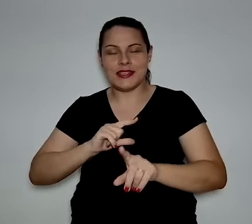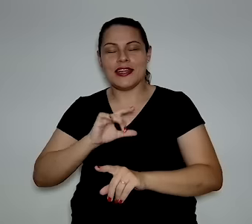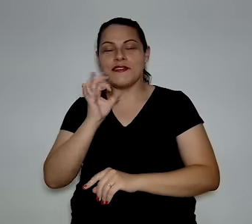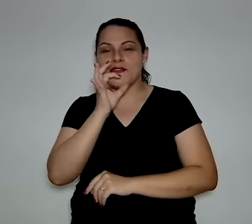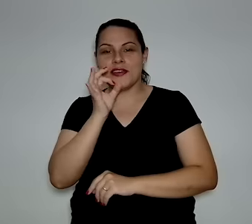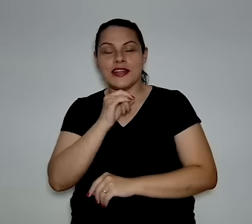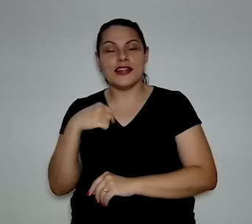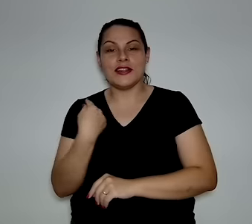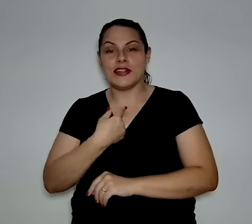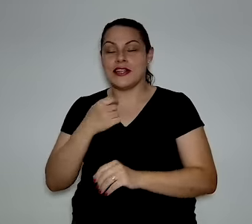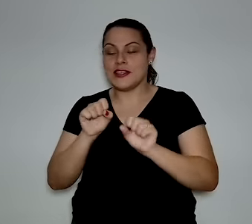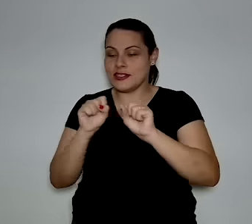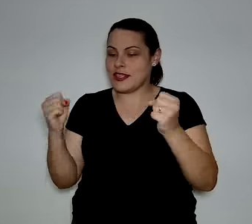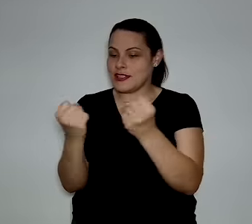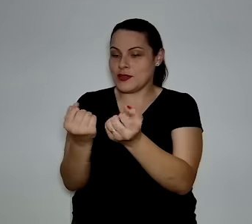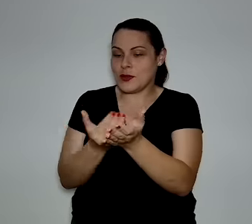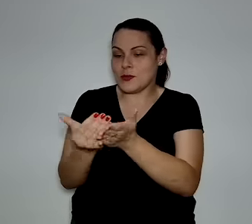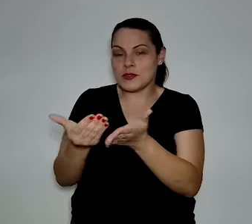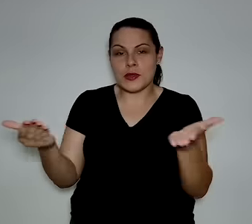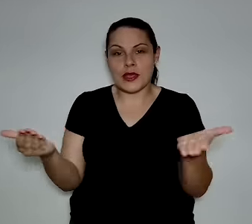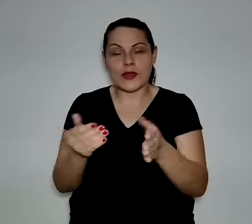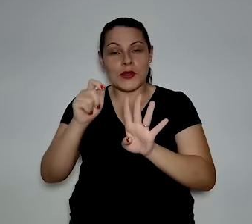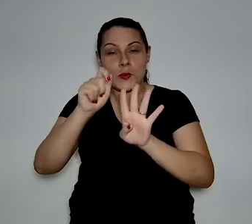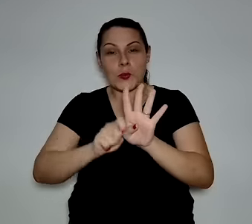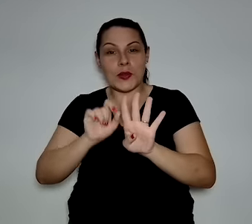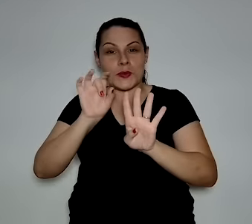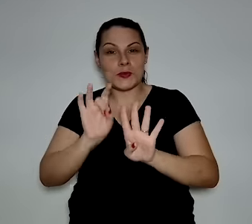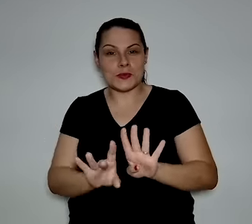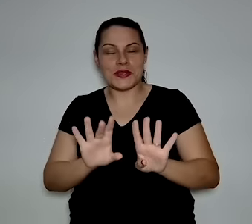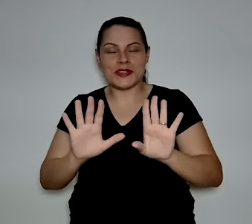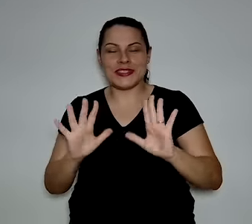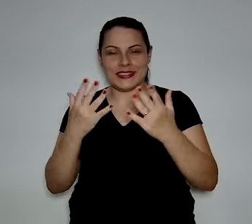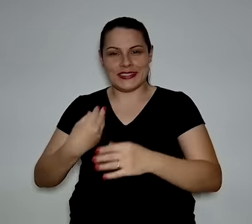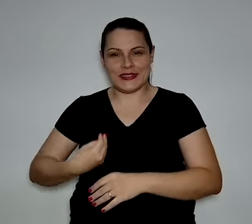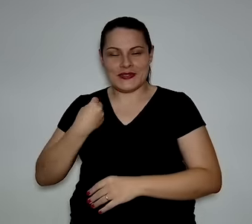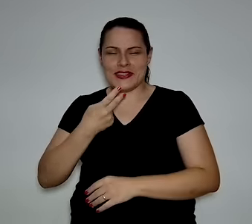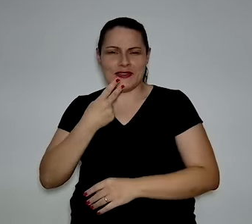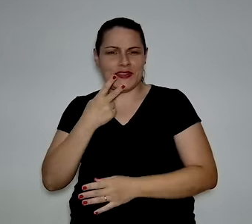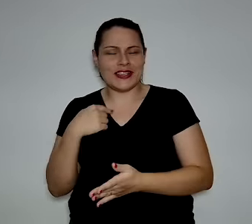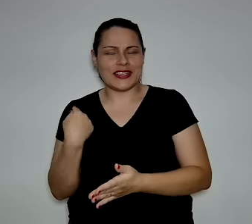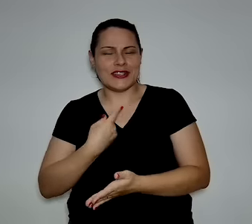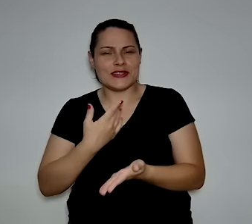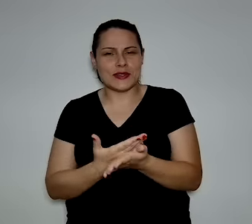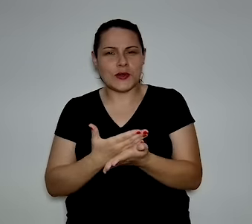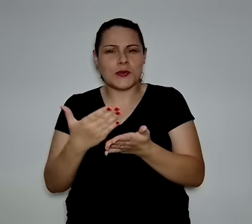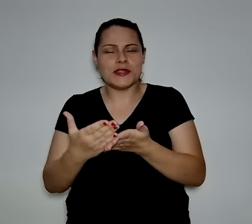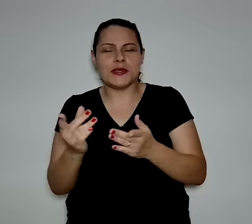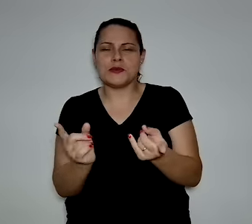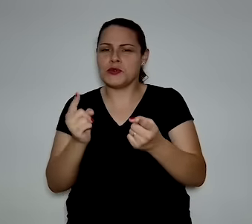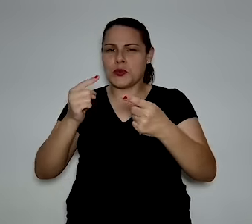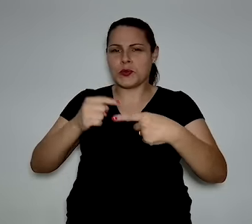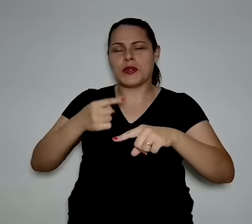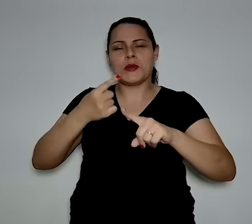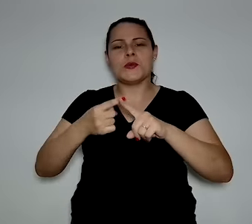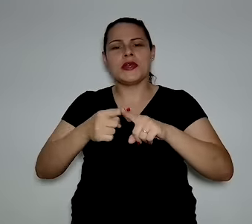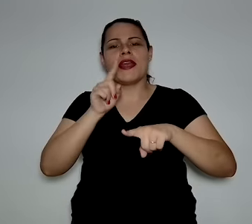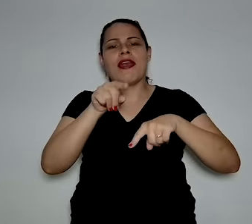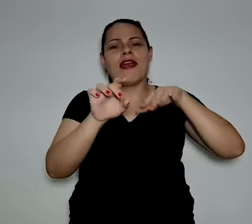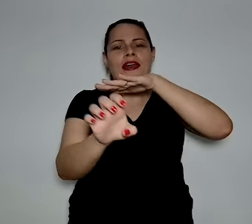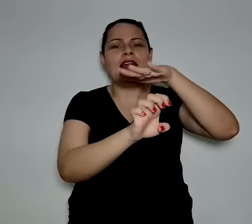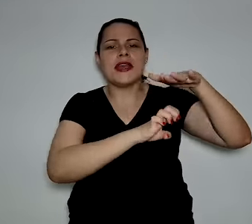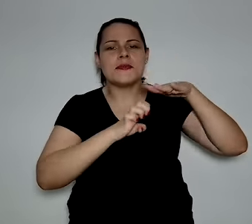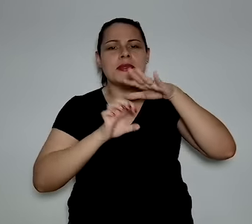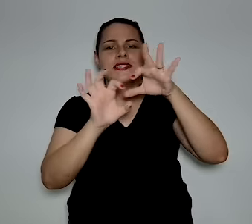honra. A BIV é uma associação que acabou de nascer, né? A gente existe há quatro meses. Eu gosto de dizer que é uma associação que começou ao contrário.